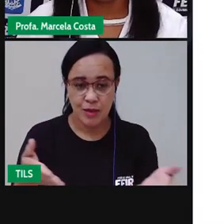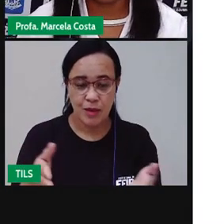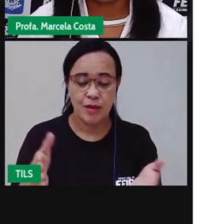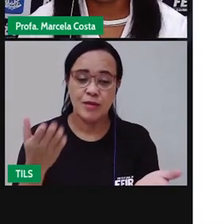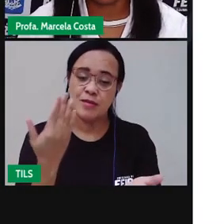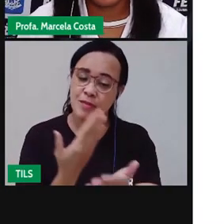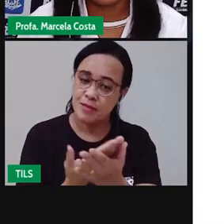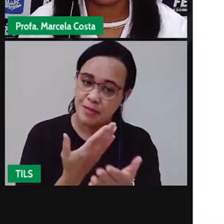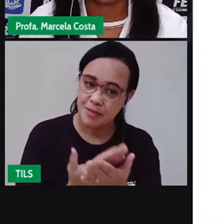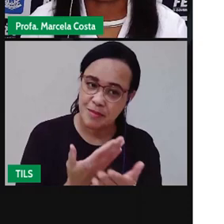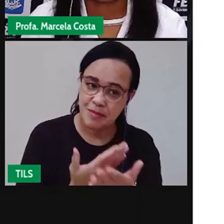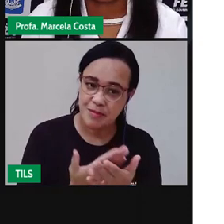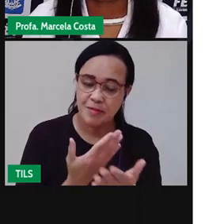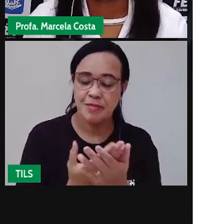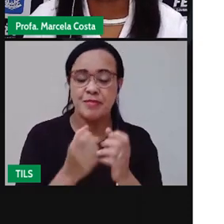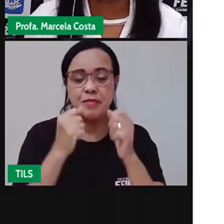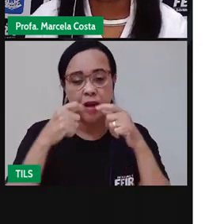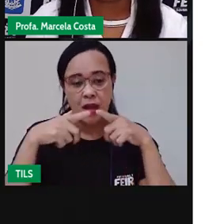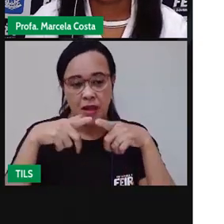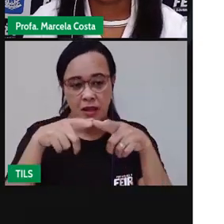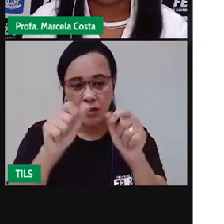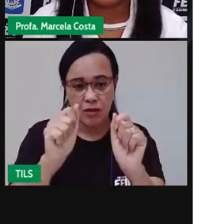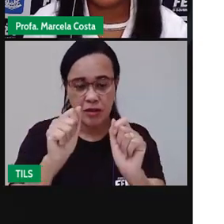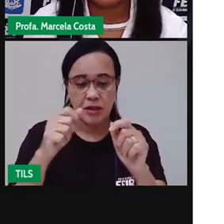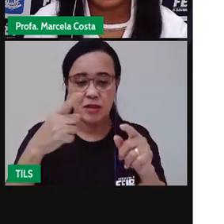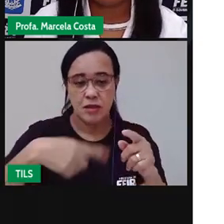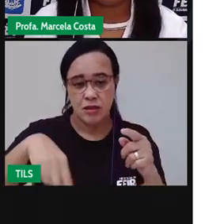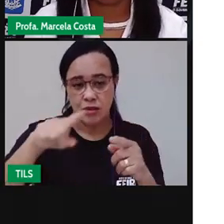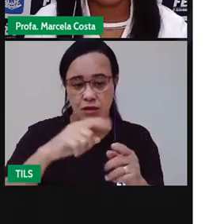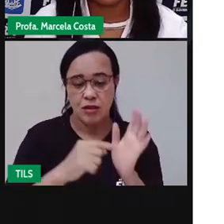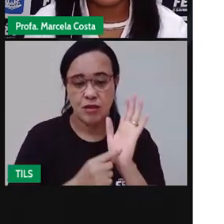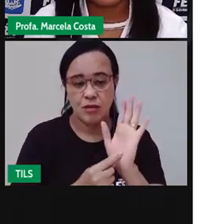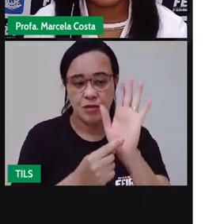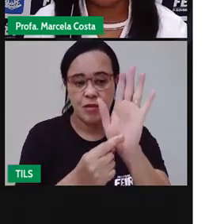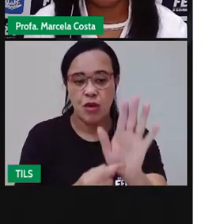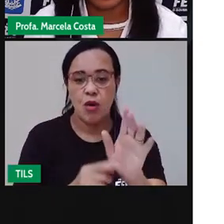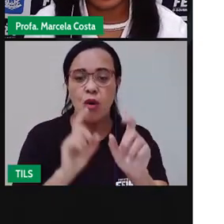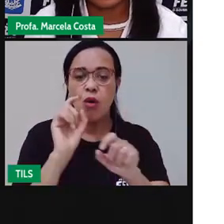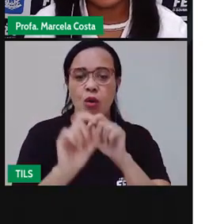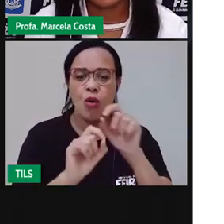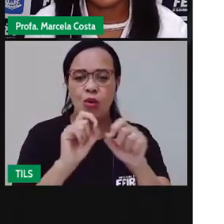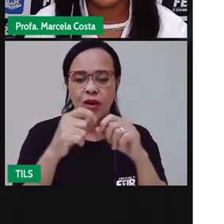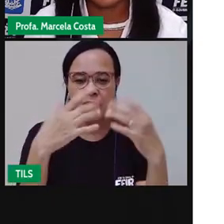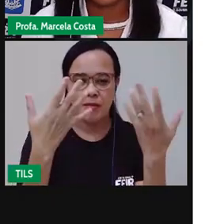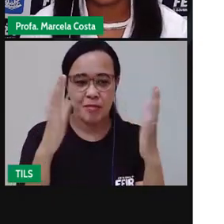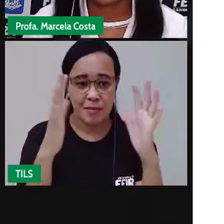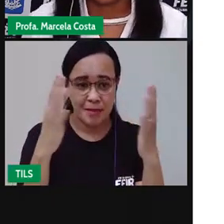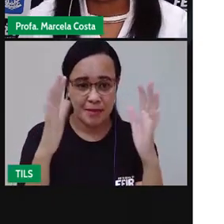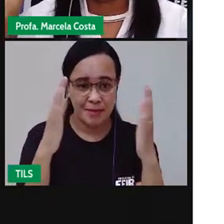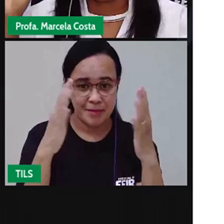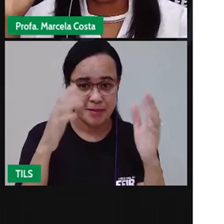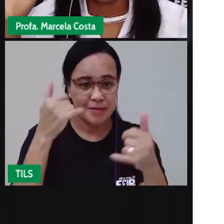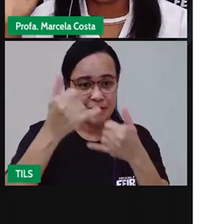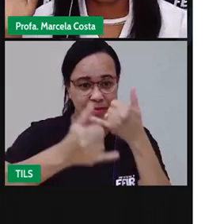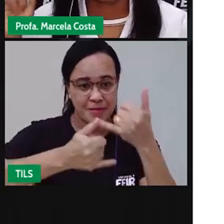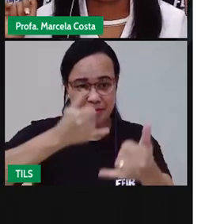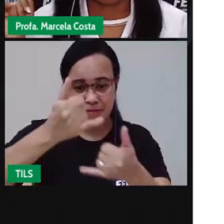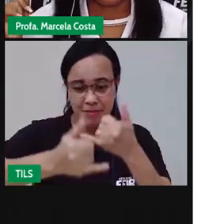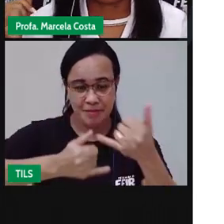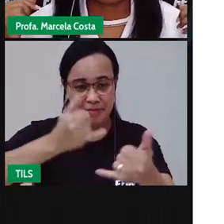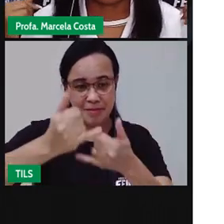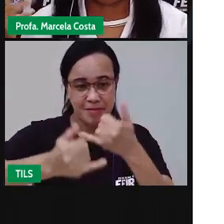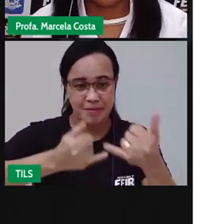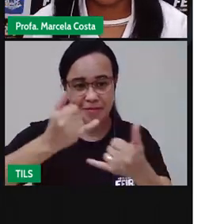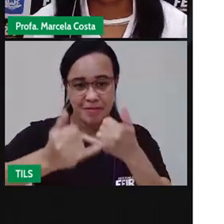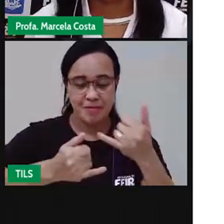linguagem, nós vamos abordar o tema mãos que se divertem. Vamos